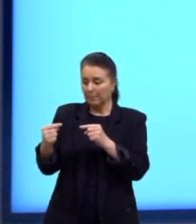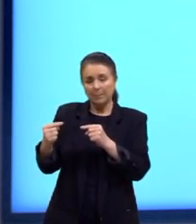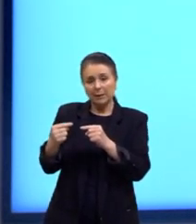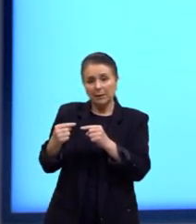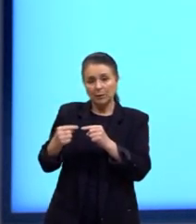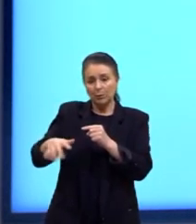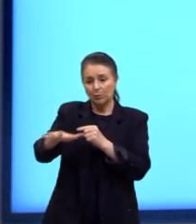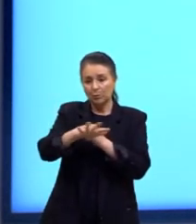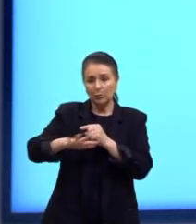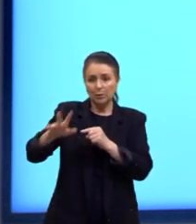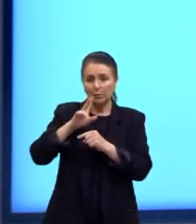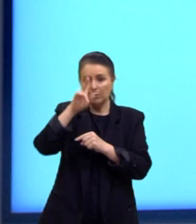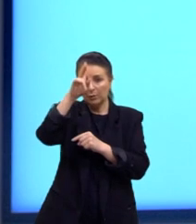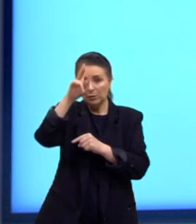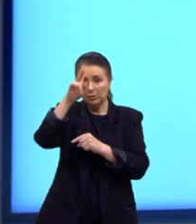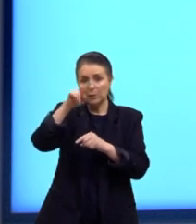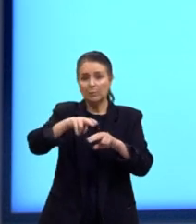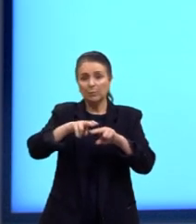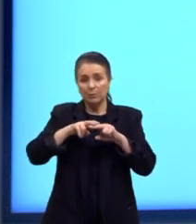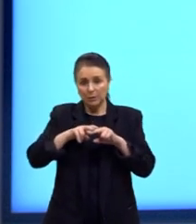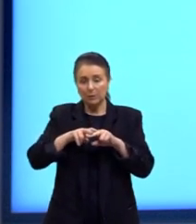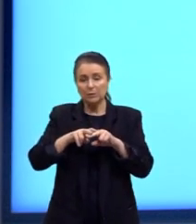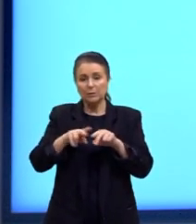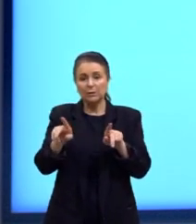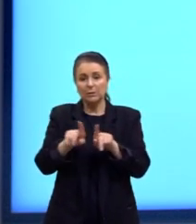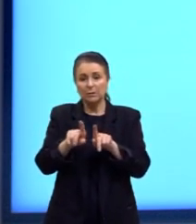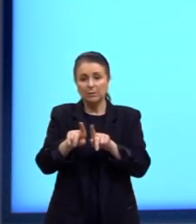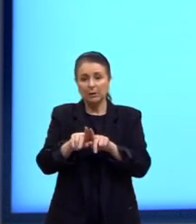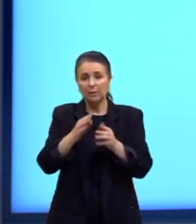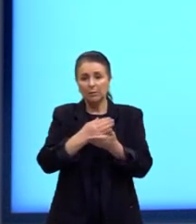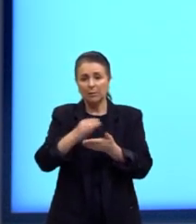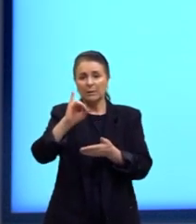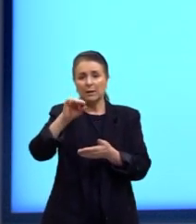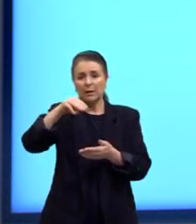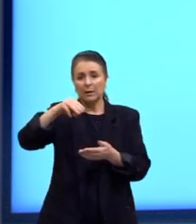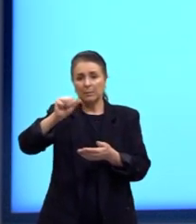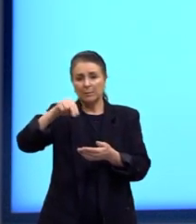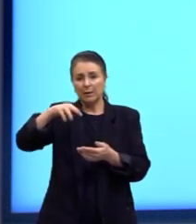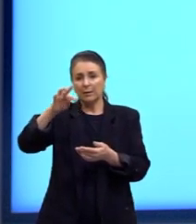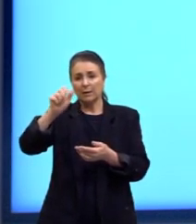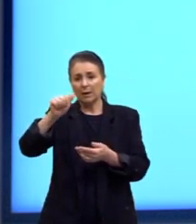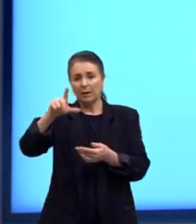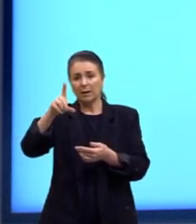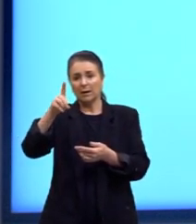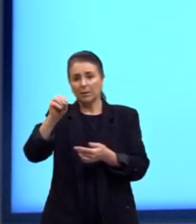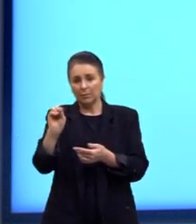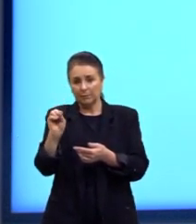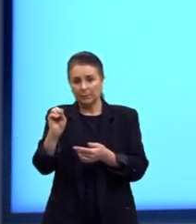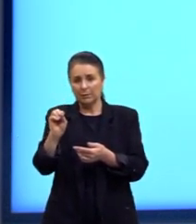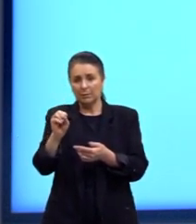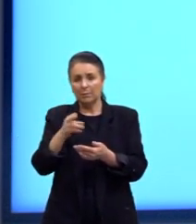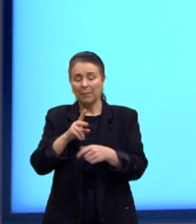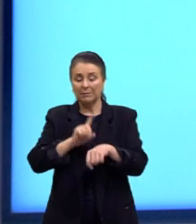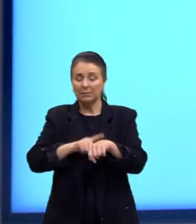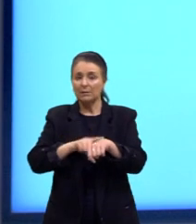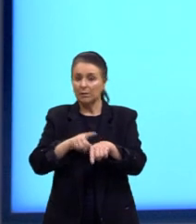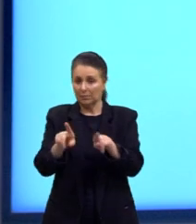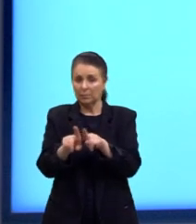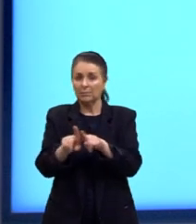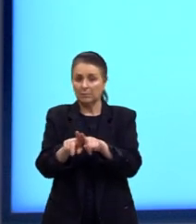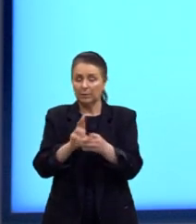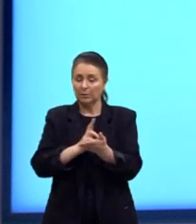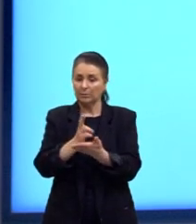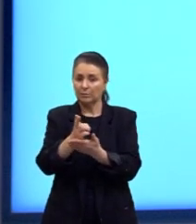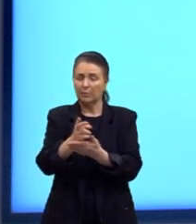e ele vai acabar ficando, né? Muitas vezes, imantado para sempre, né? Por um bom tempo. Tá? Então,